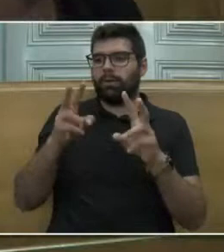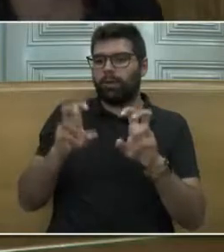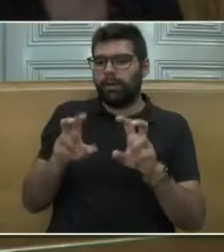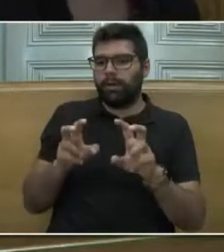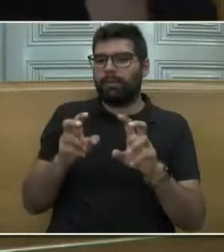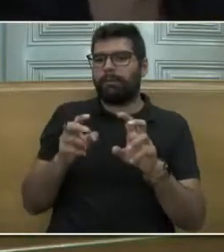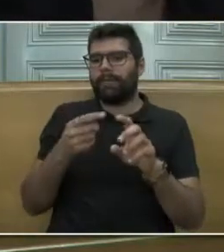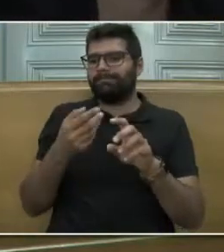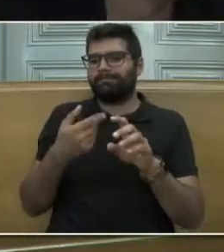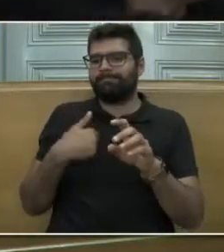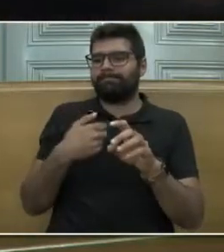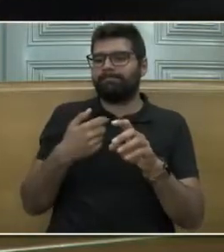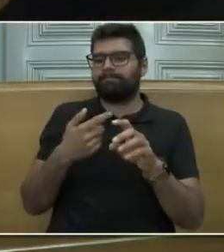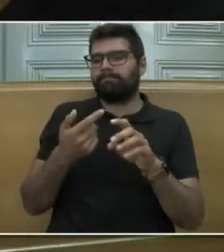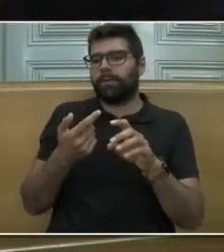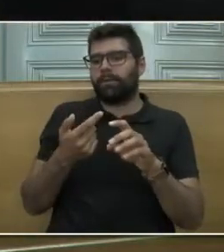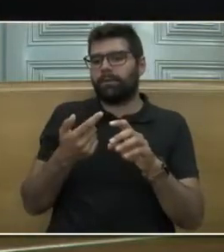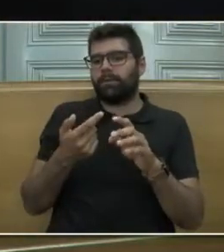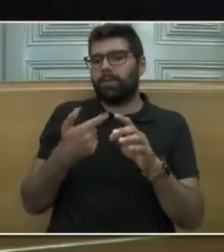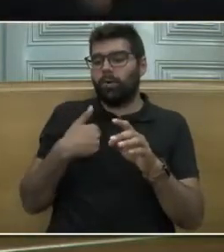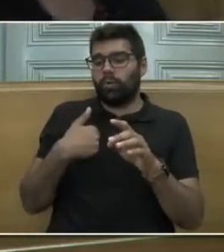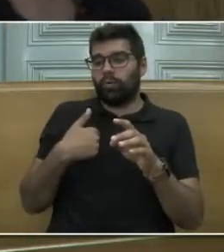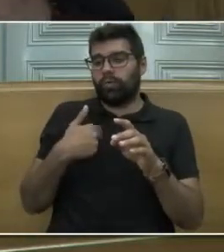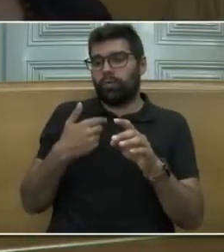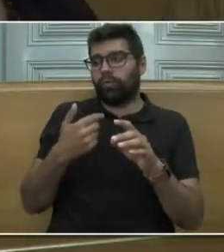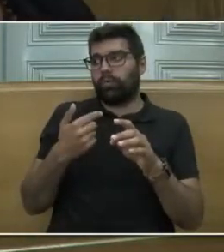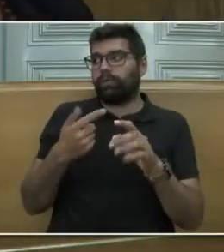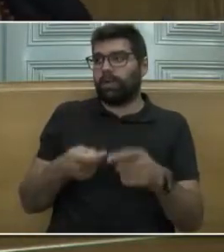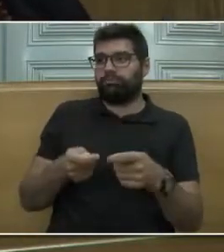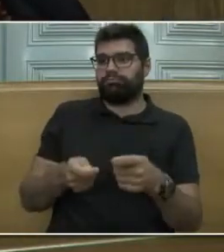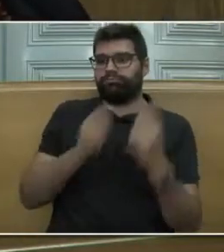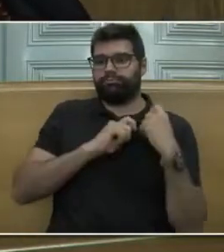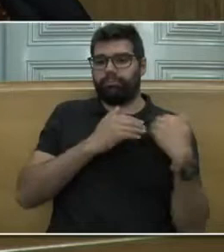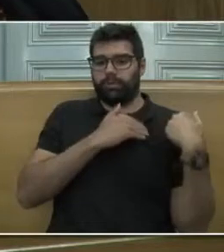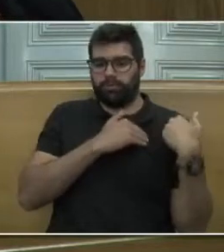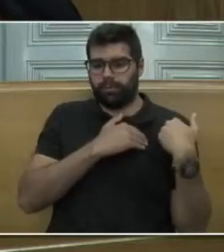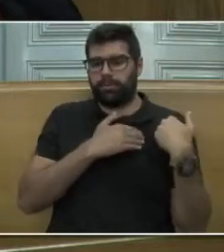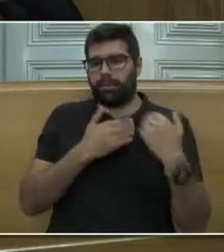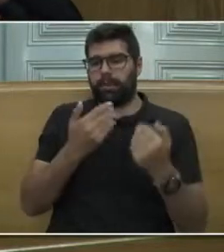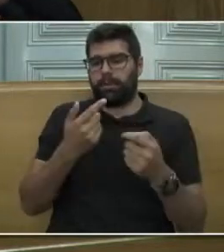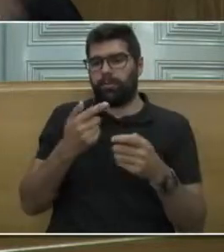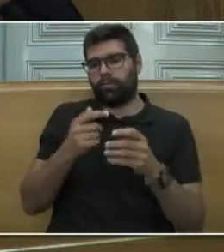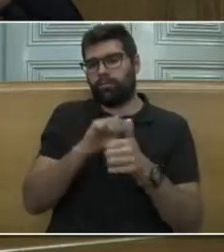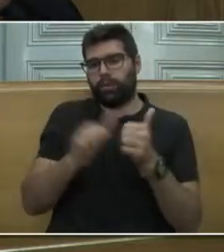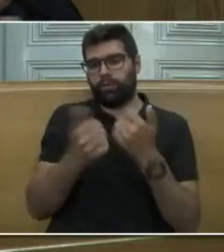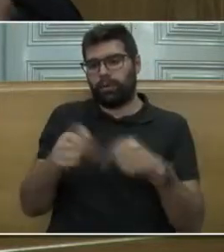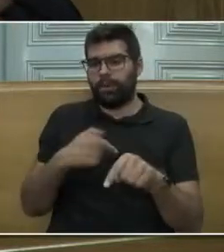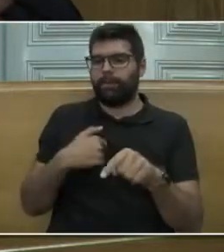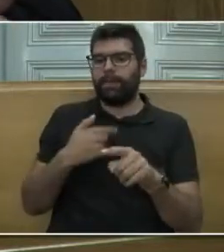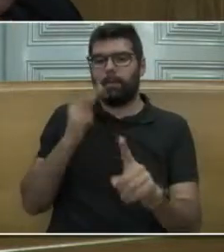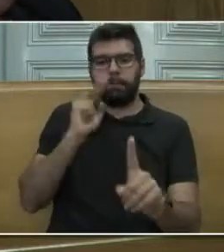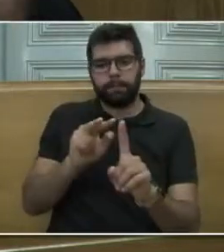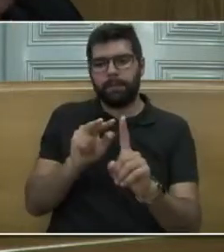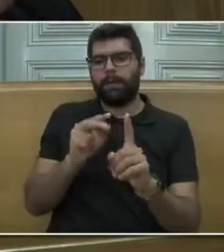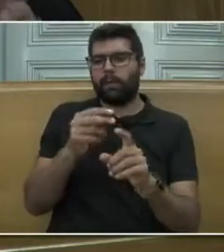designação de trabalho sexual. O Poloro, que o Vereador agora tem a responsabilidade, sempre tratou esta questão tal como ela